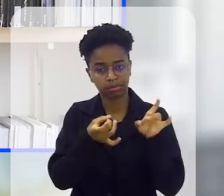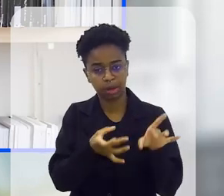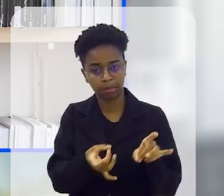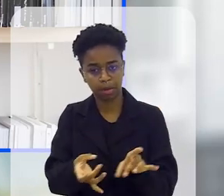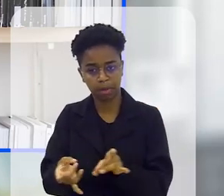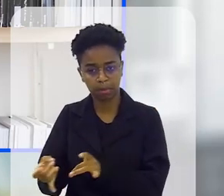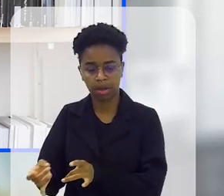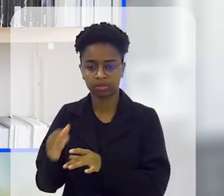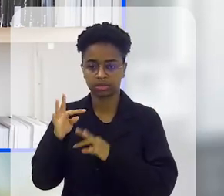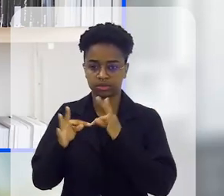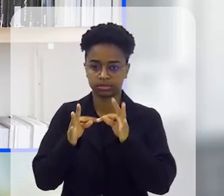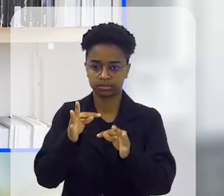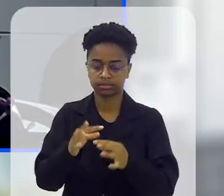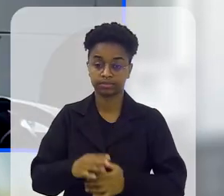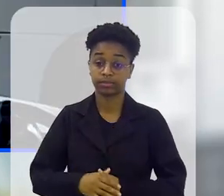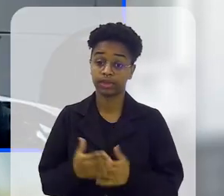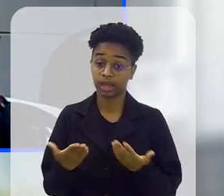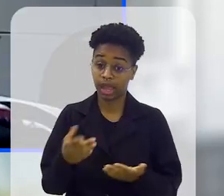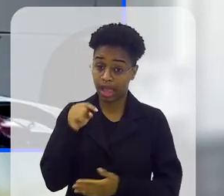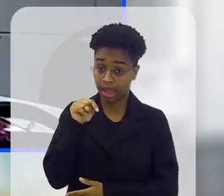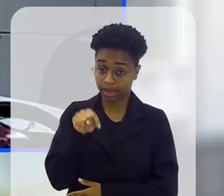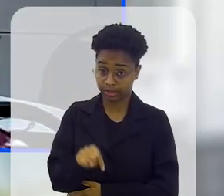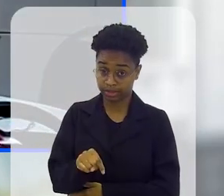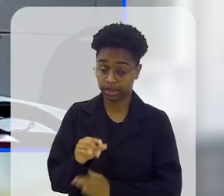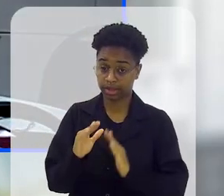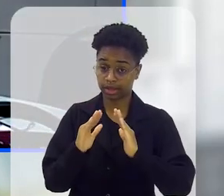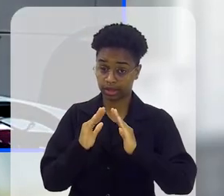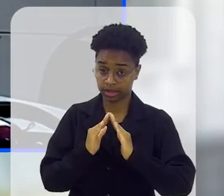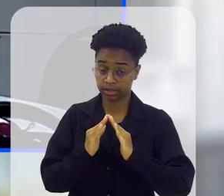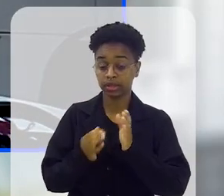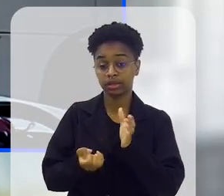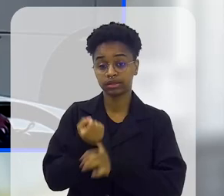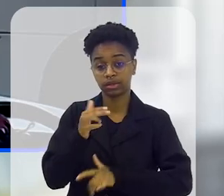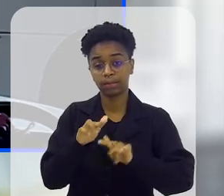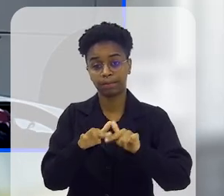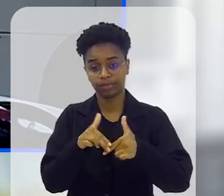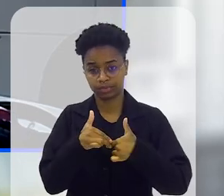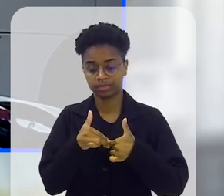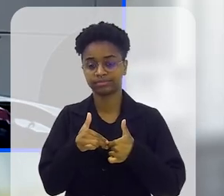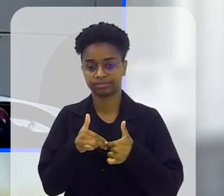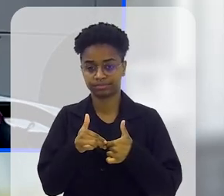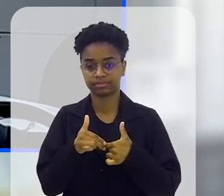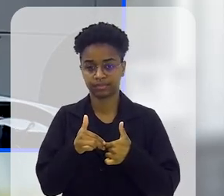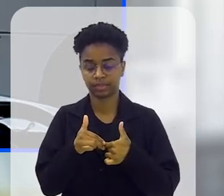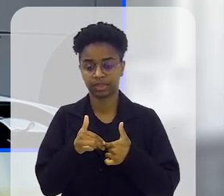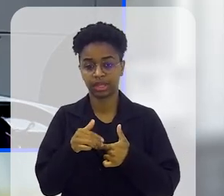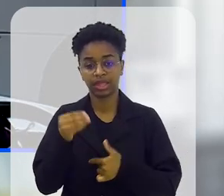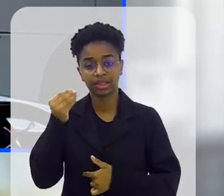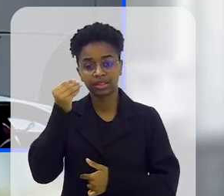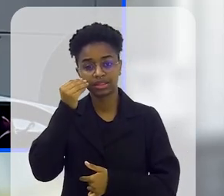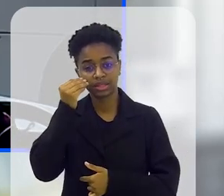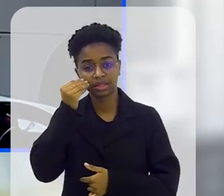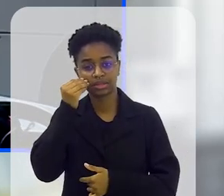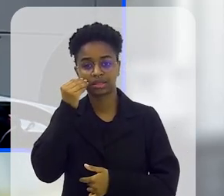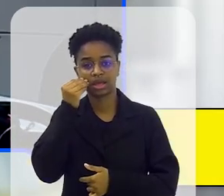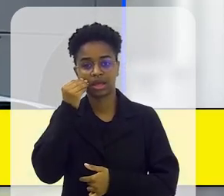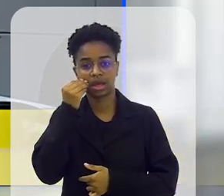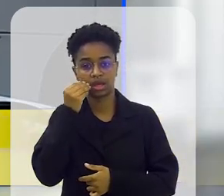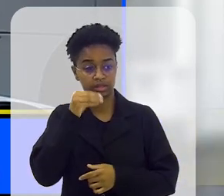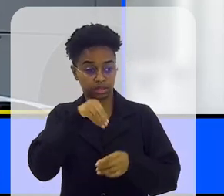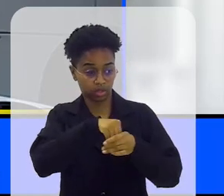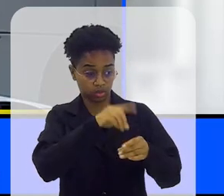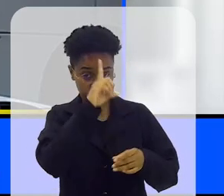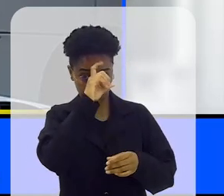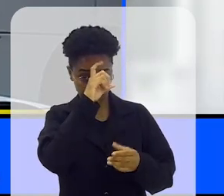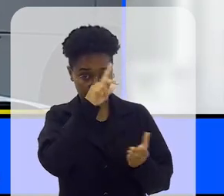na taxa de abandono do tratamento? Então, a casa foi feita justamente para isso, né, para liberar